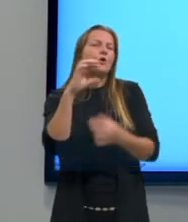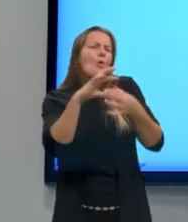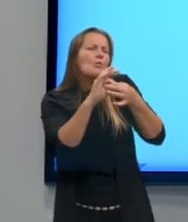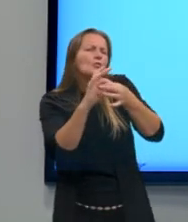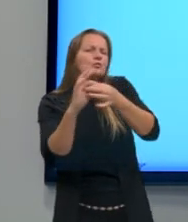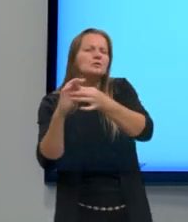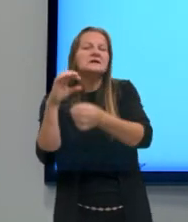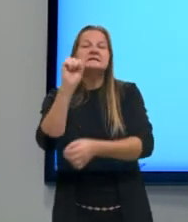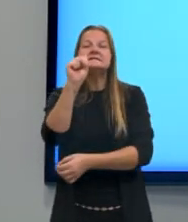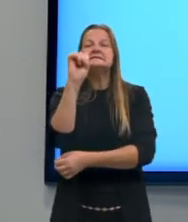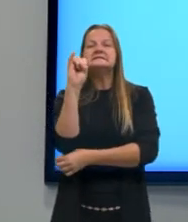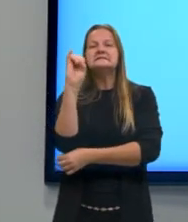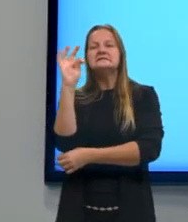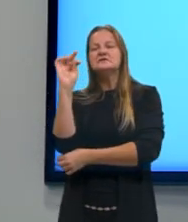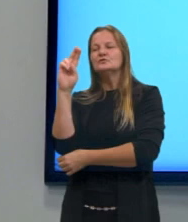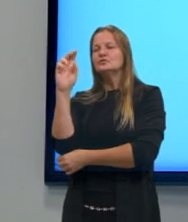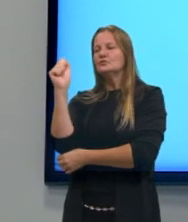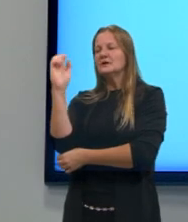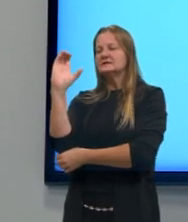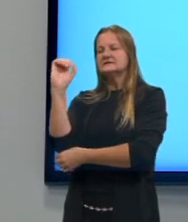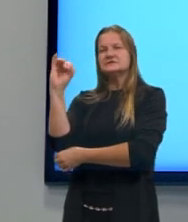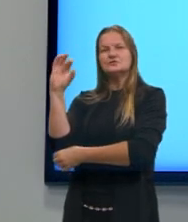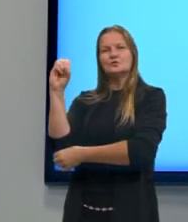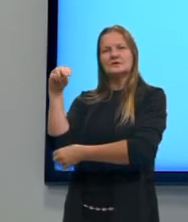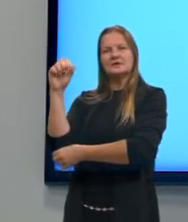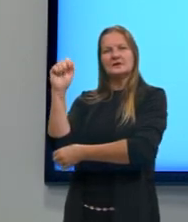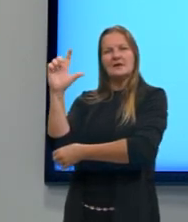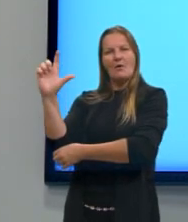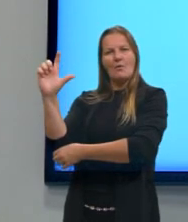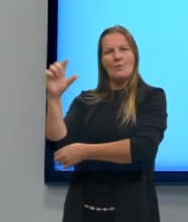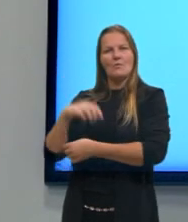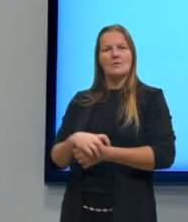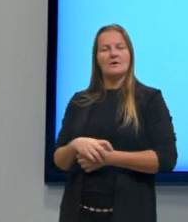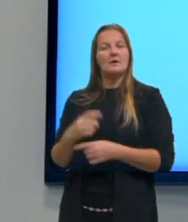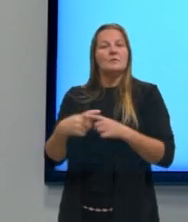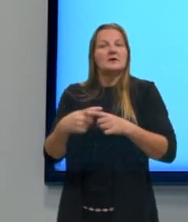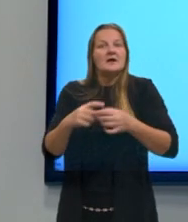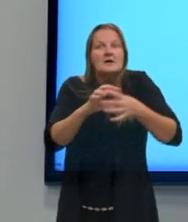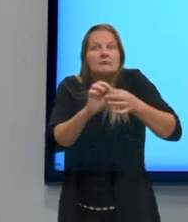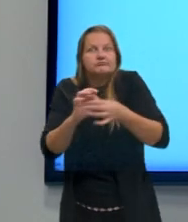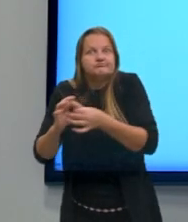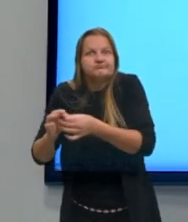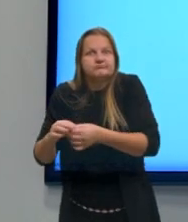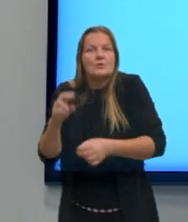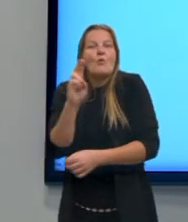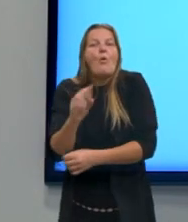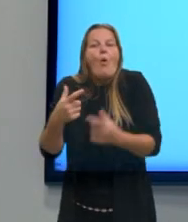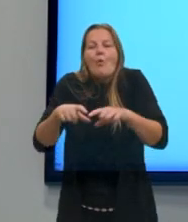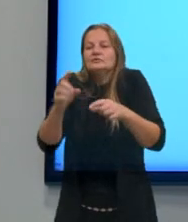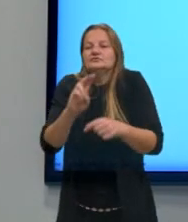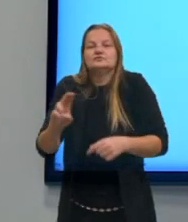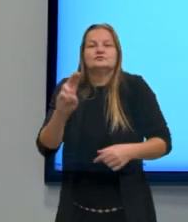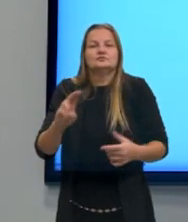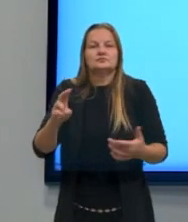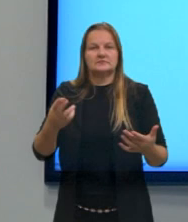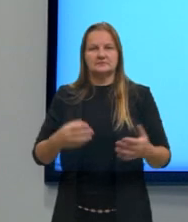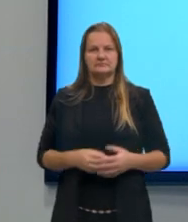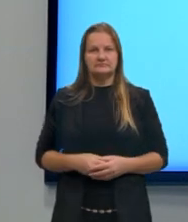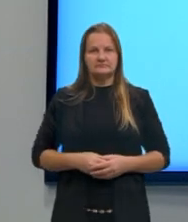O que é isso? Ela tem relação com a situação de uso. Em